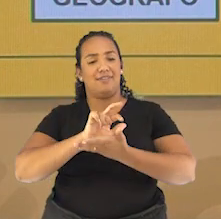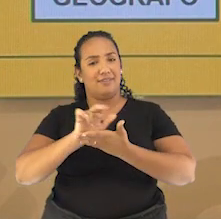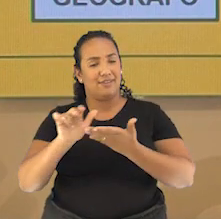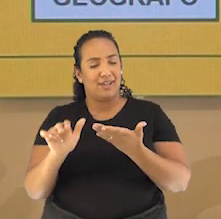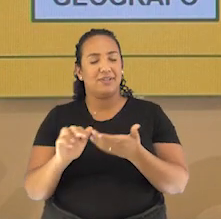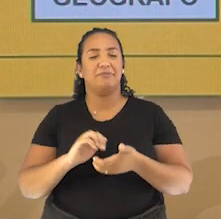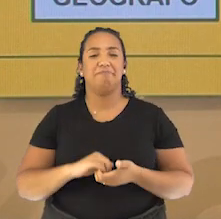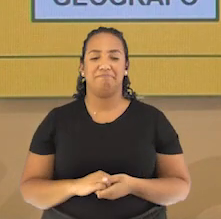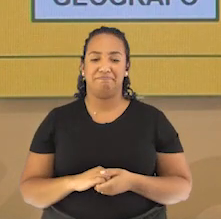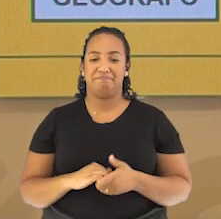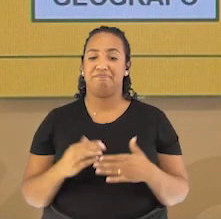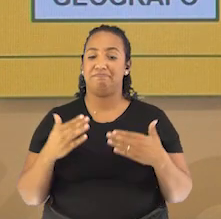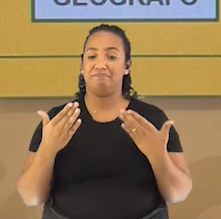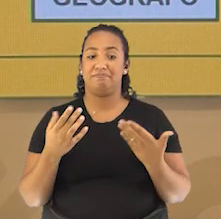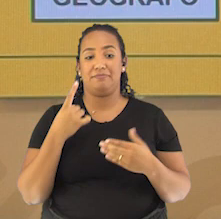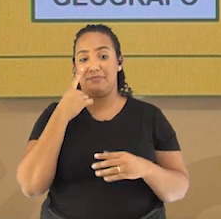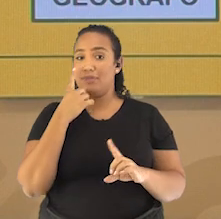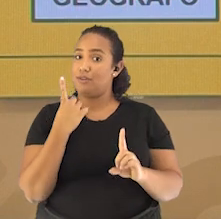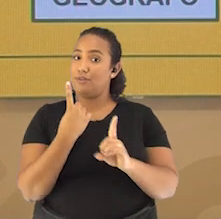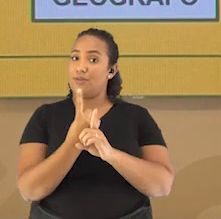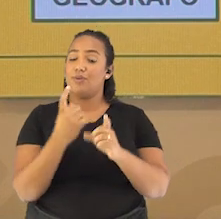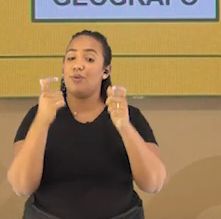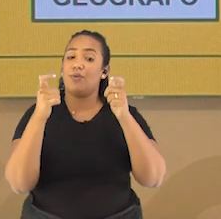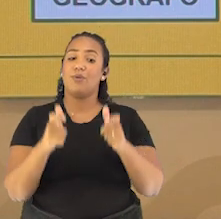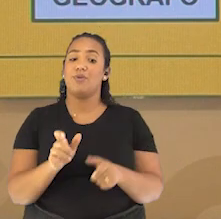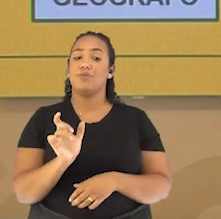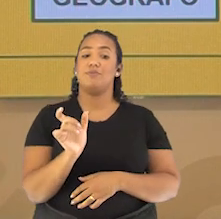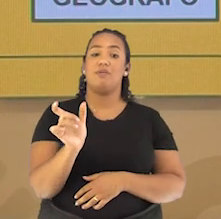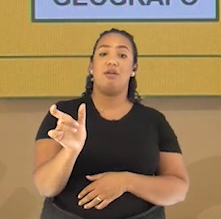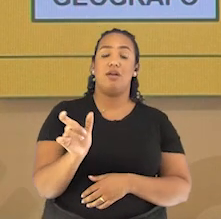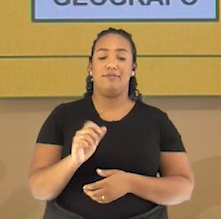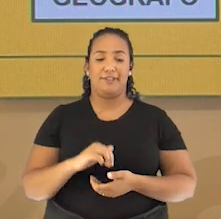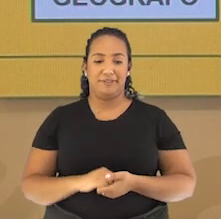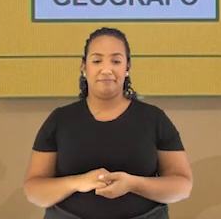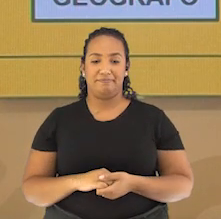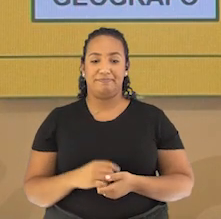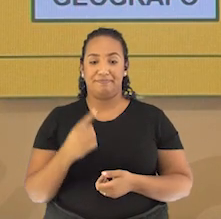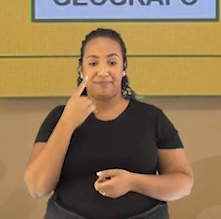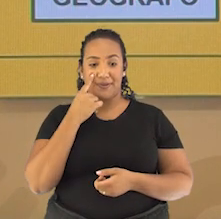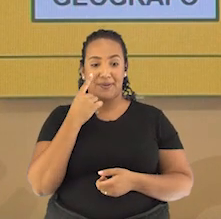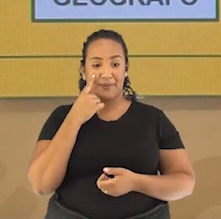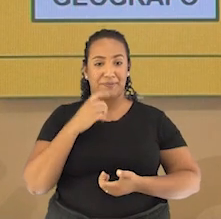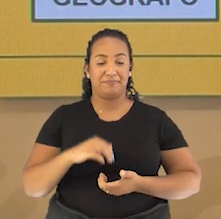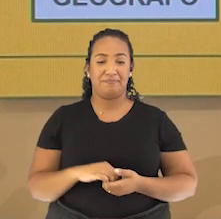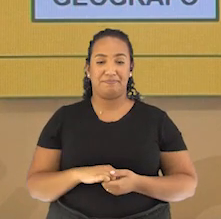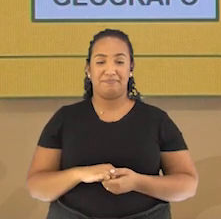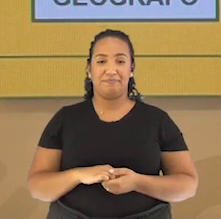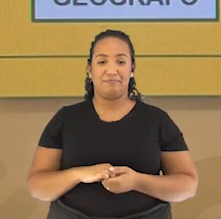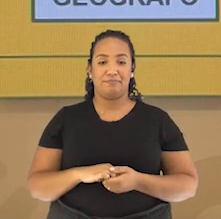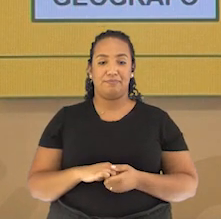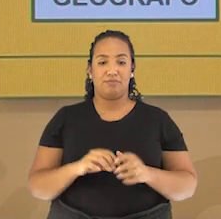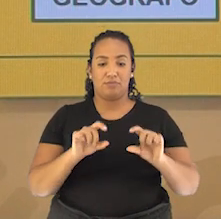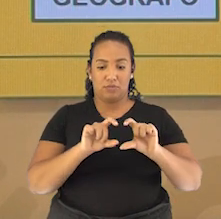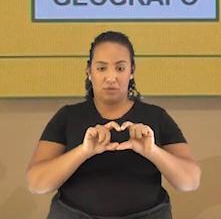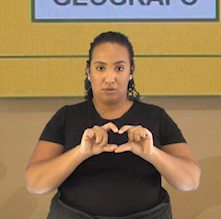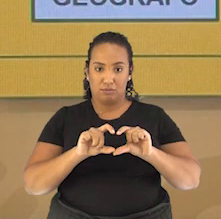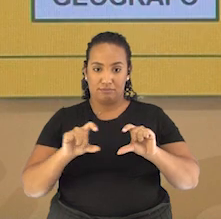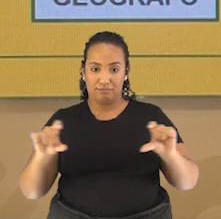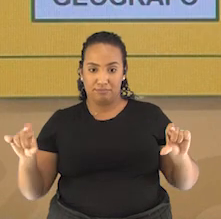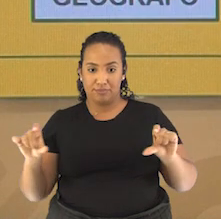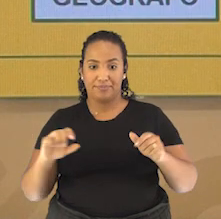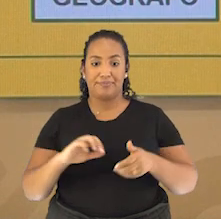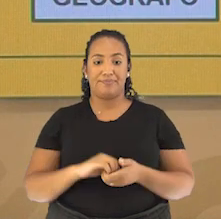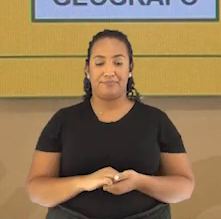relações e etc. Então aí, nós vemos agora onde está a palavra. Está bem aqui onde nós